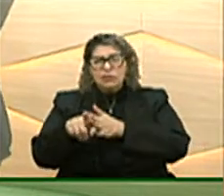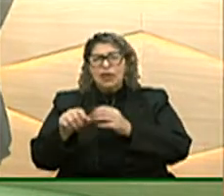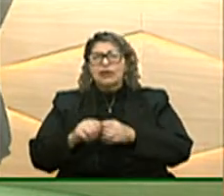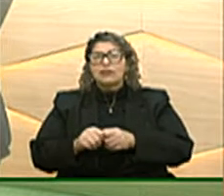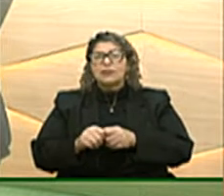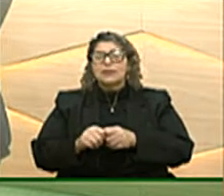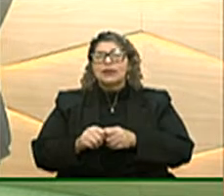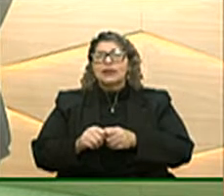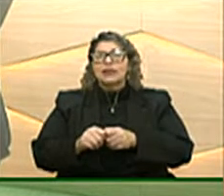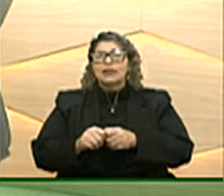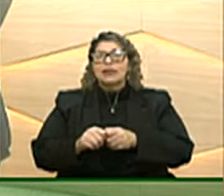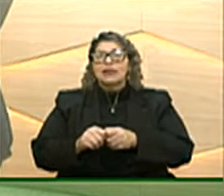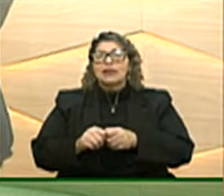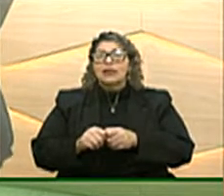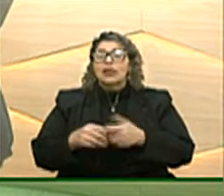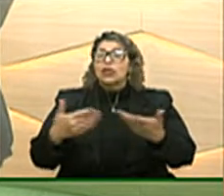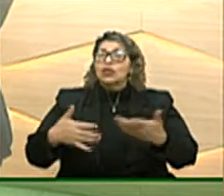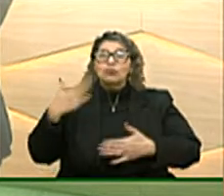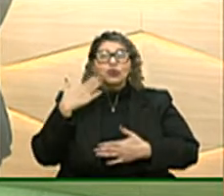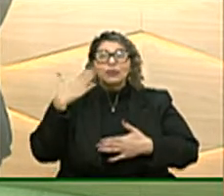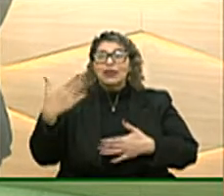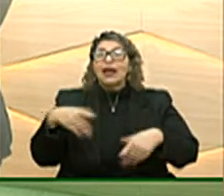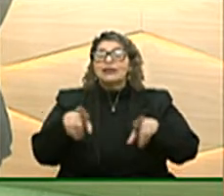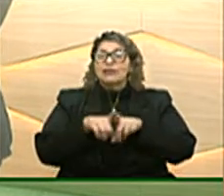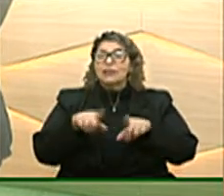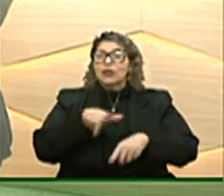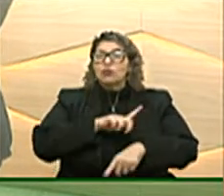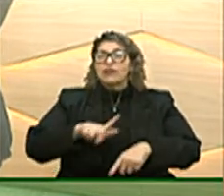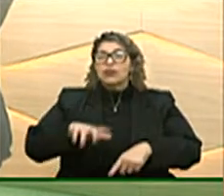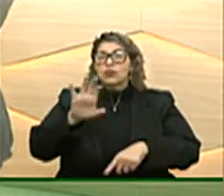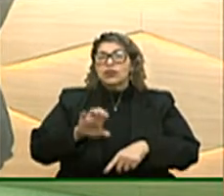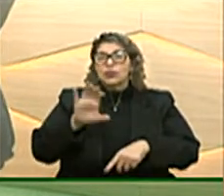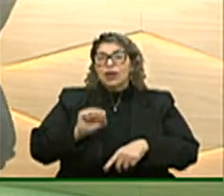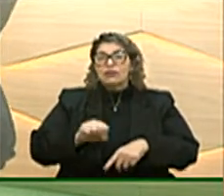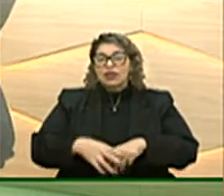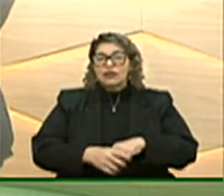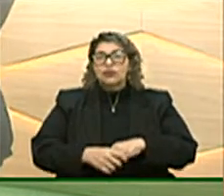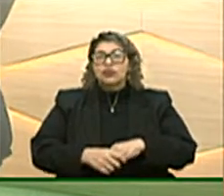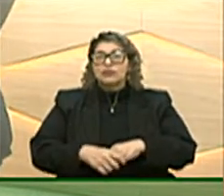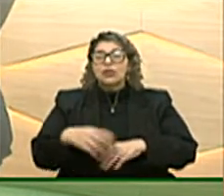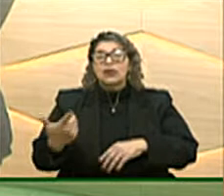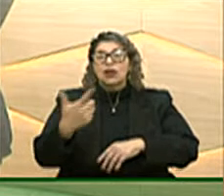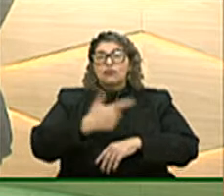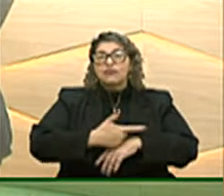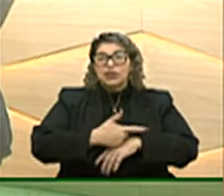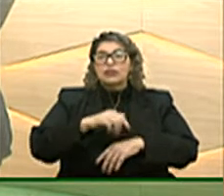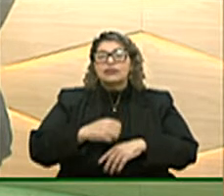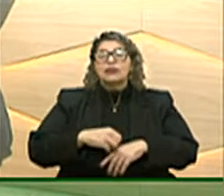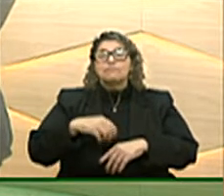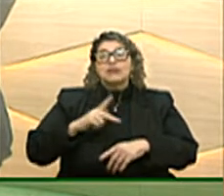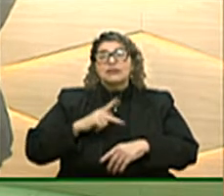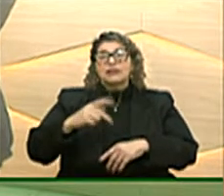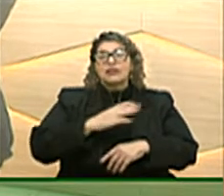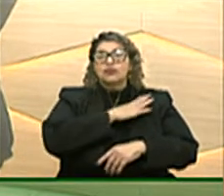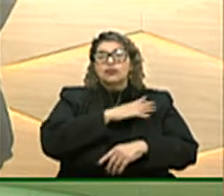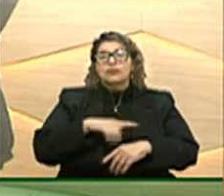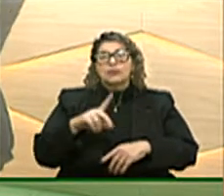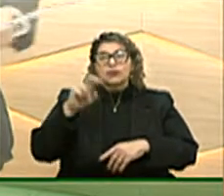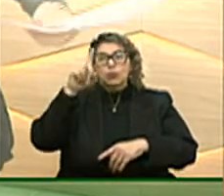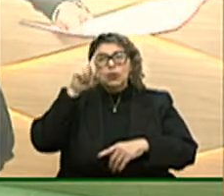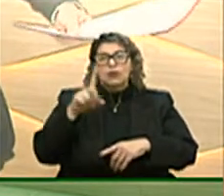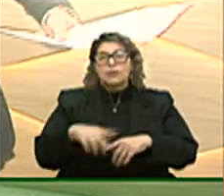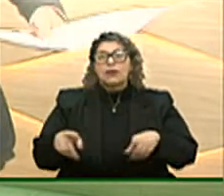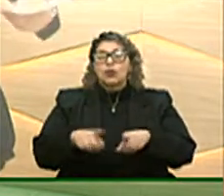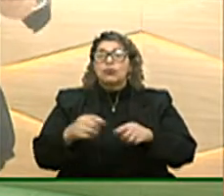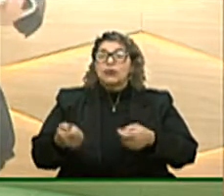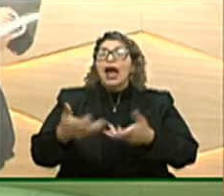para enriquecer esse debate e o nosso muito obrigado também ao governador do estado Eduardo Leite e ao vice-presidente da república senhor Hamilton Mourão